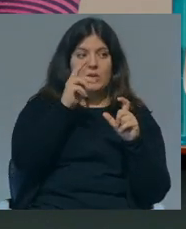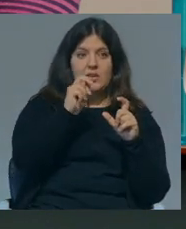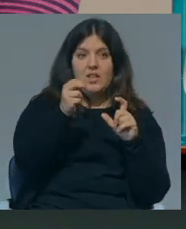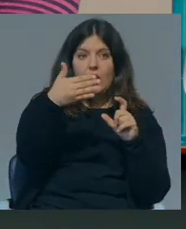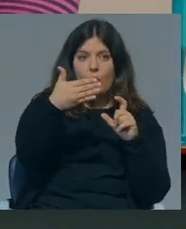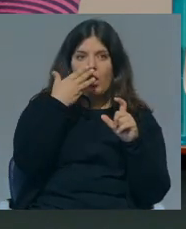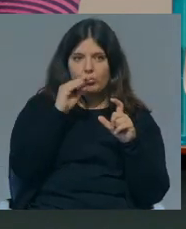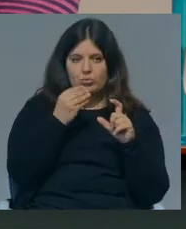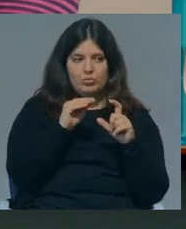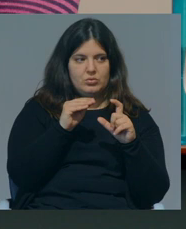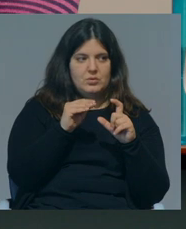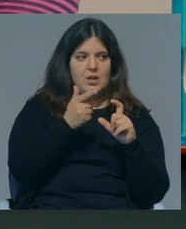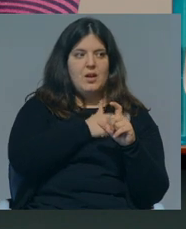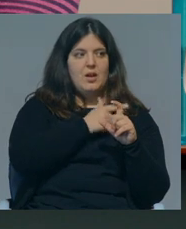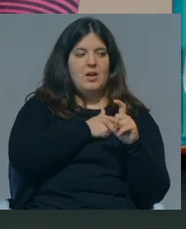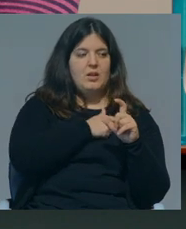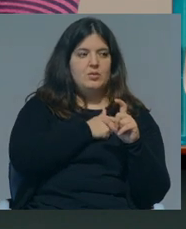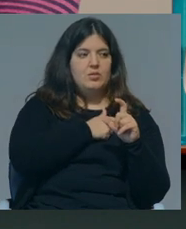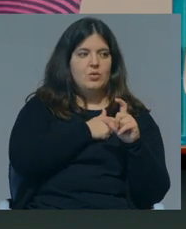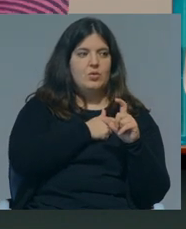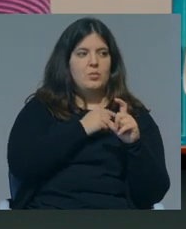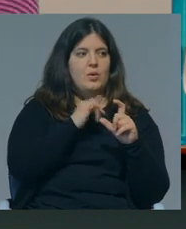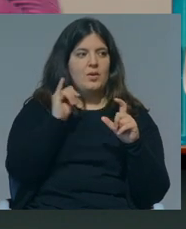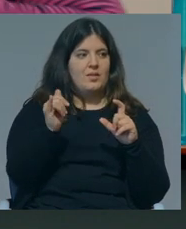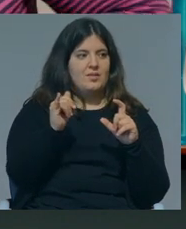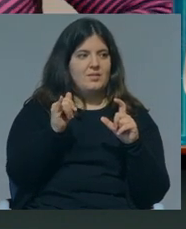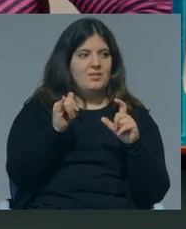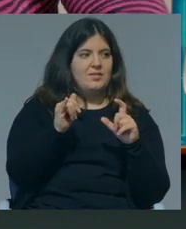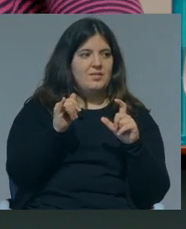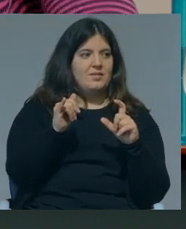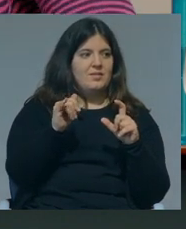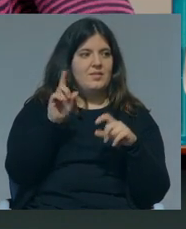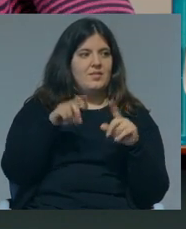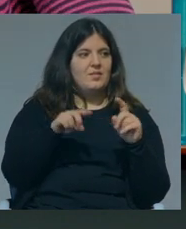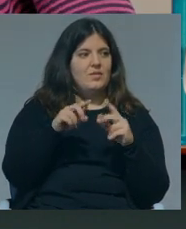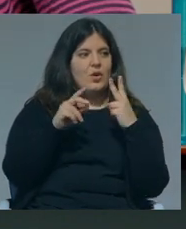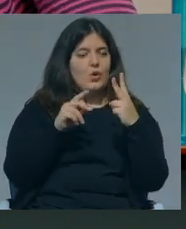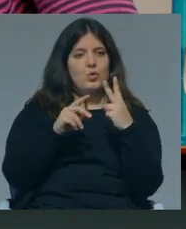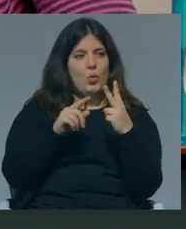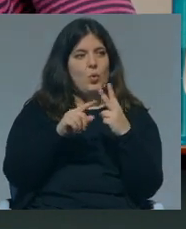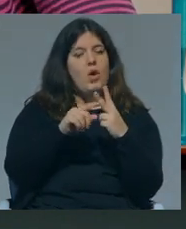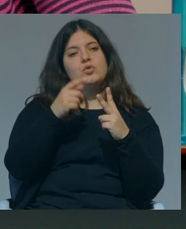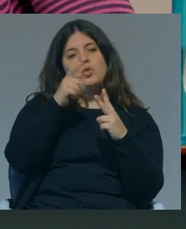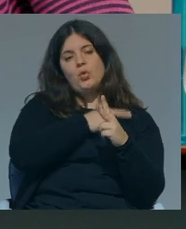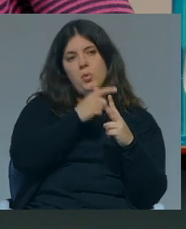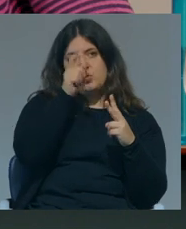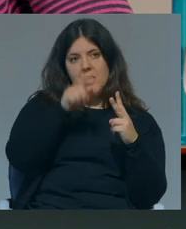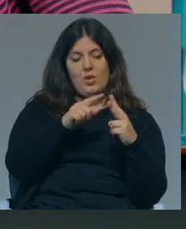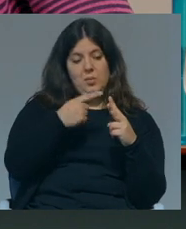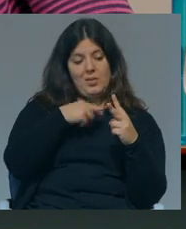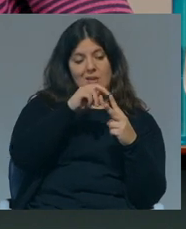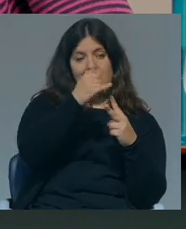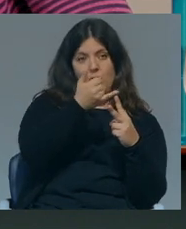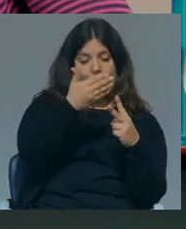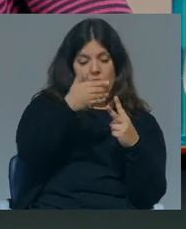alunos. A turma ao lado tinha 16, por acaso, porque... Porque é uma questão de áreas. Era haver dois turmas de humanidade, uma que era a minha tinha